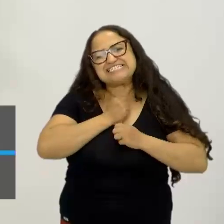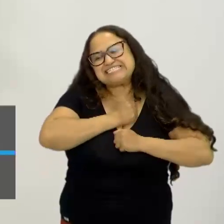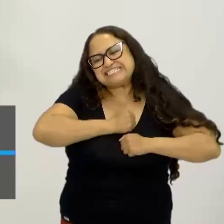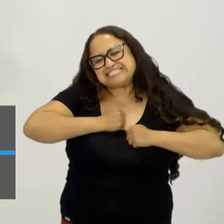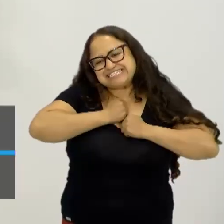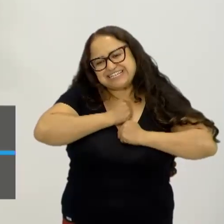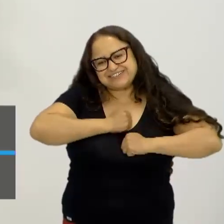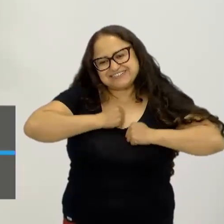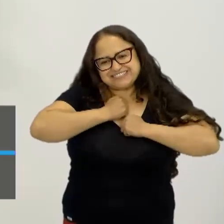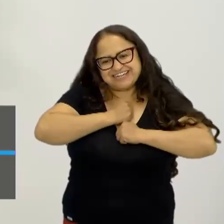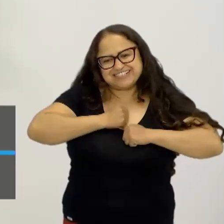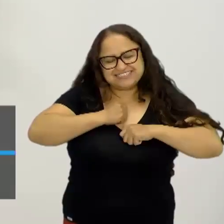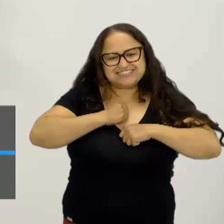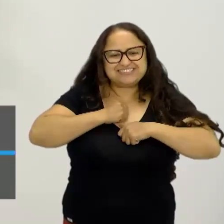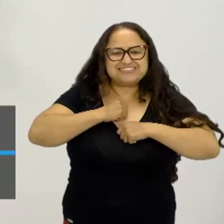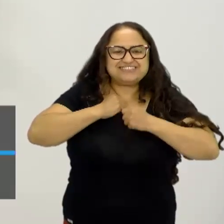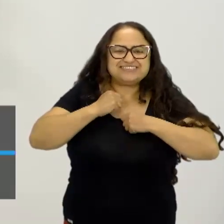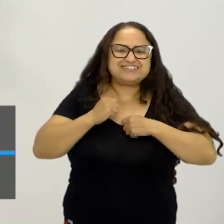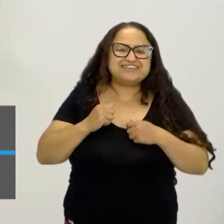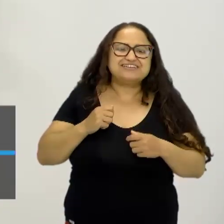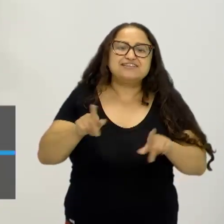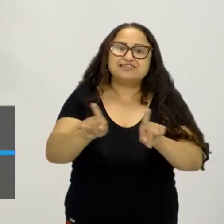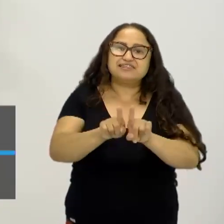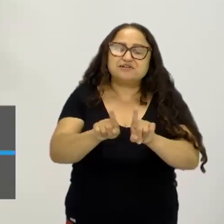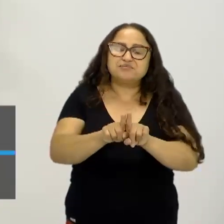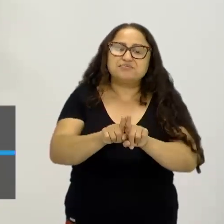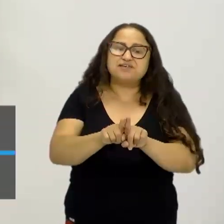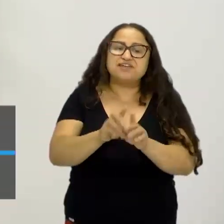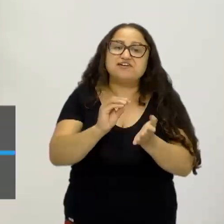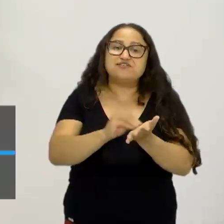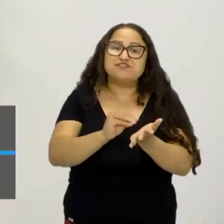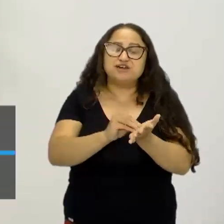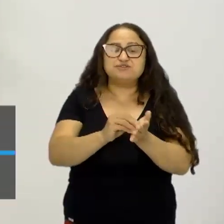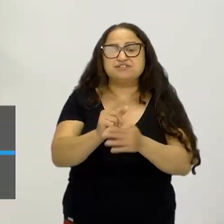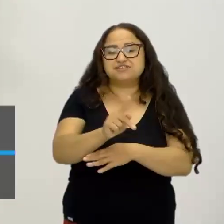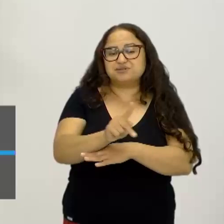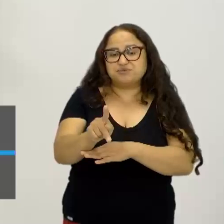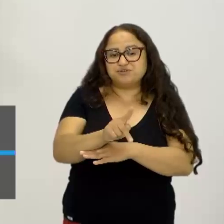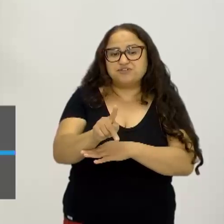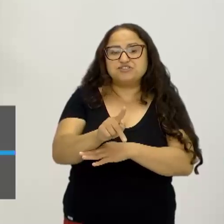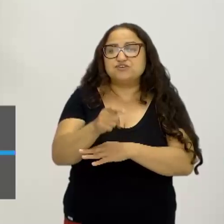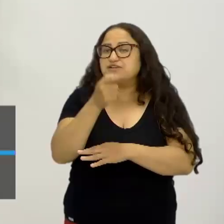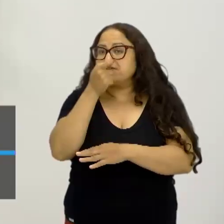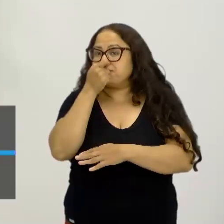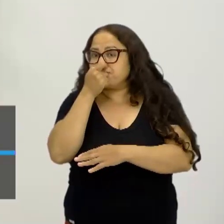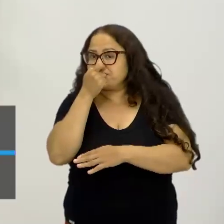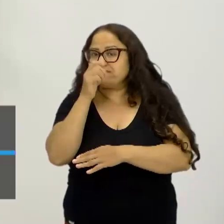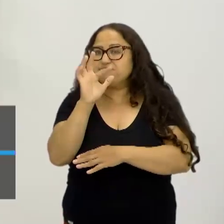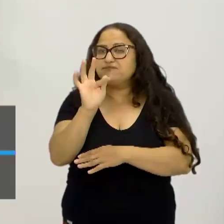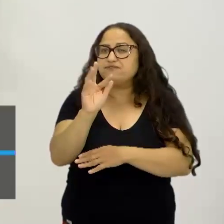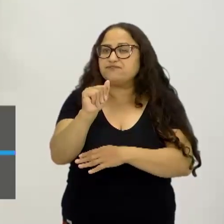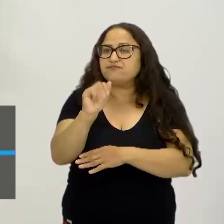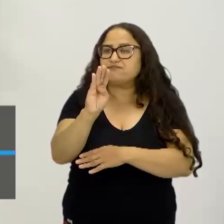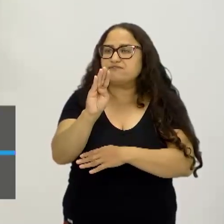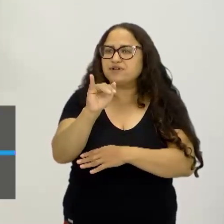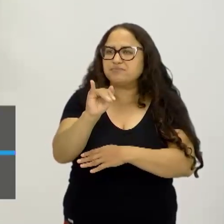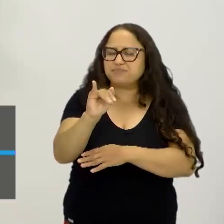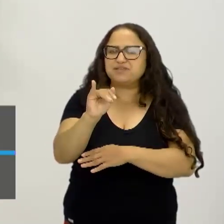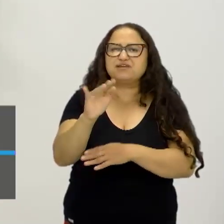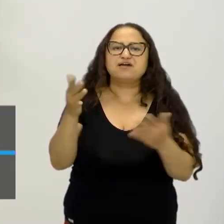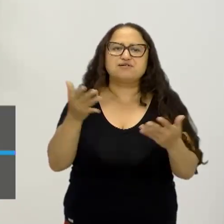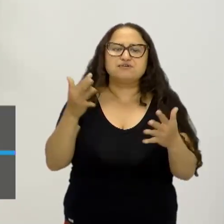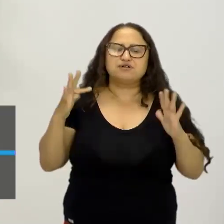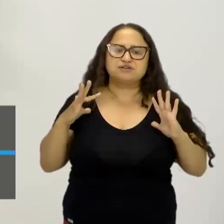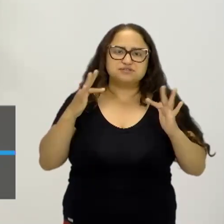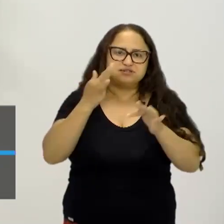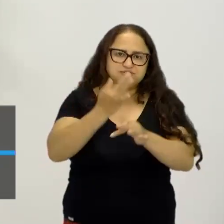esperamos ter a presença da ausência da professora Fabi, que está de férias. Então, essa